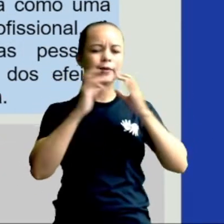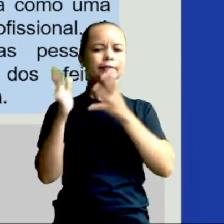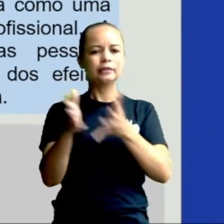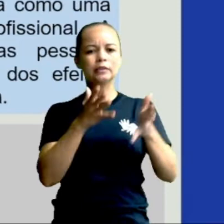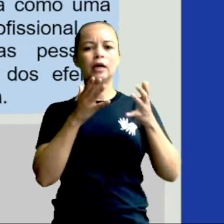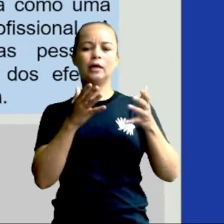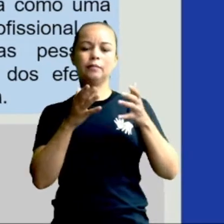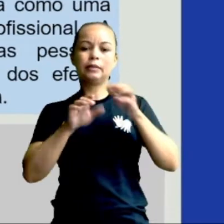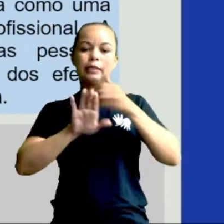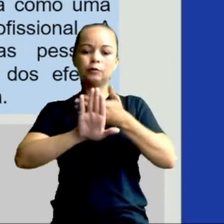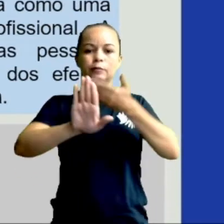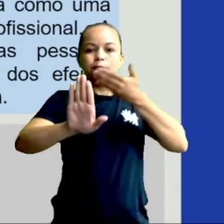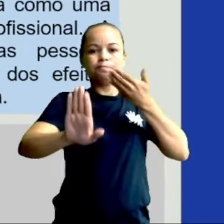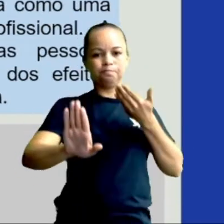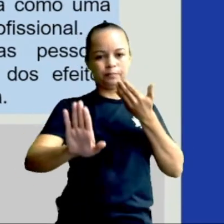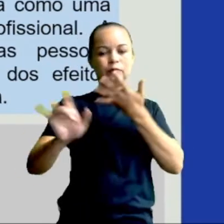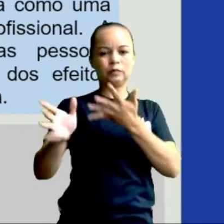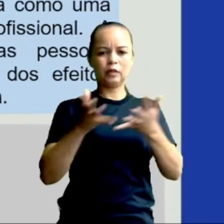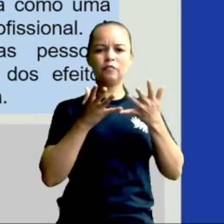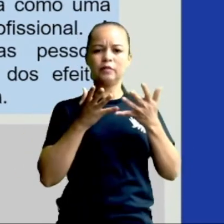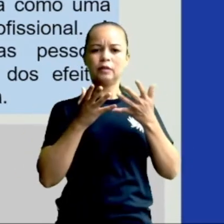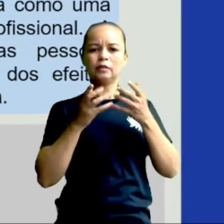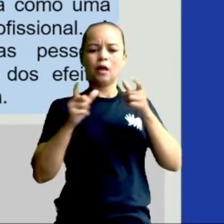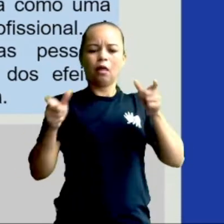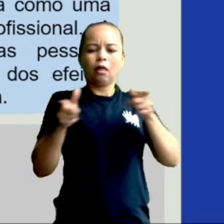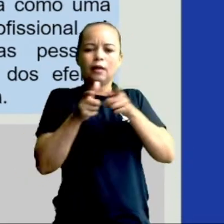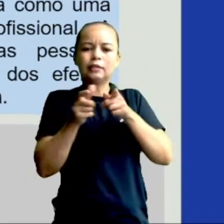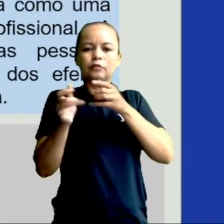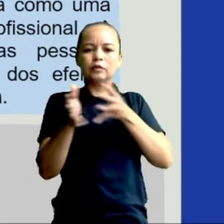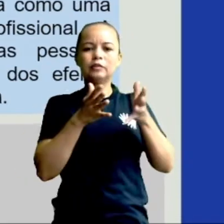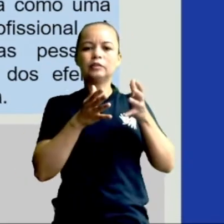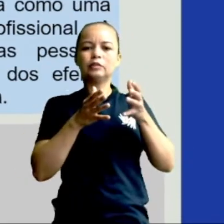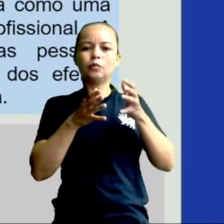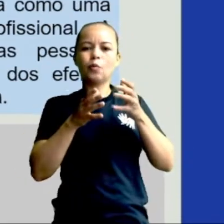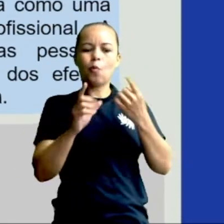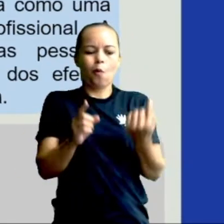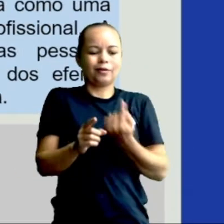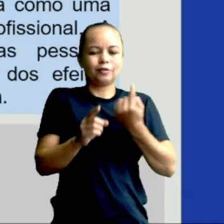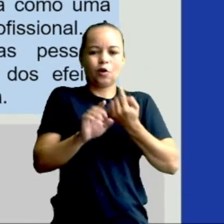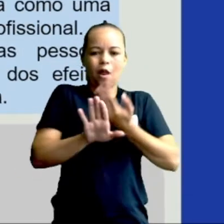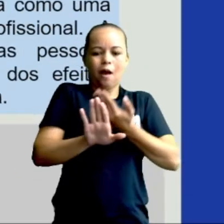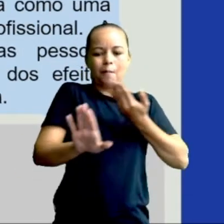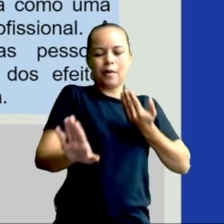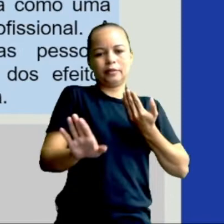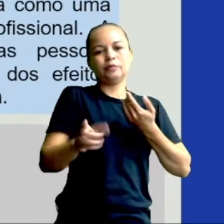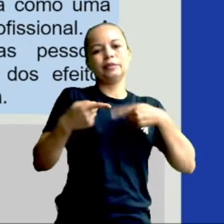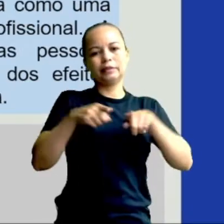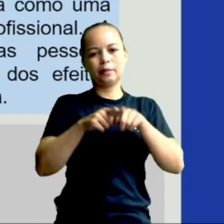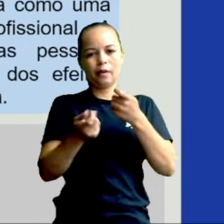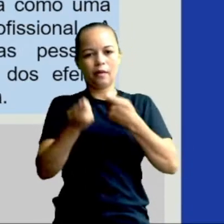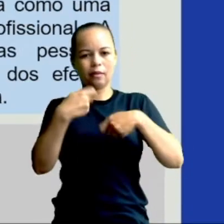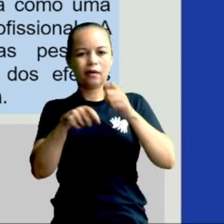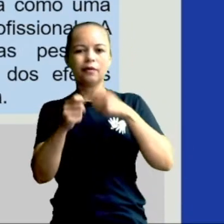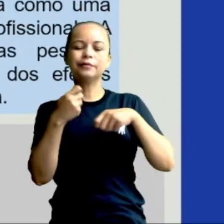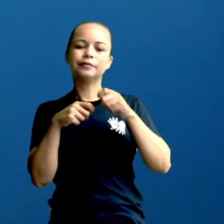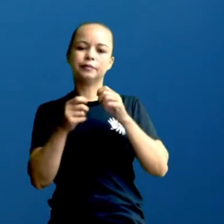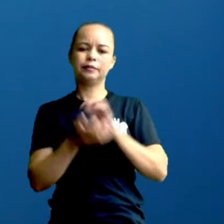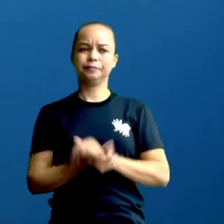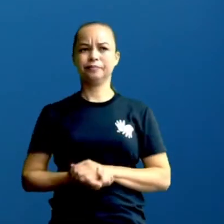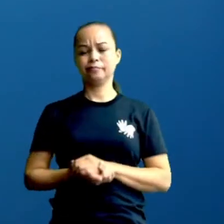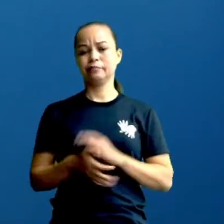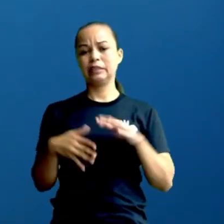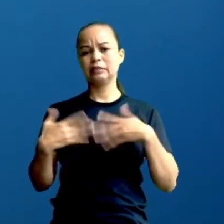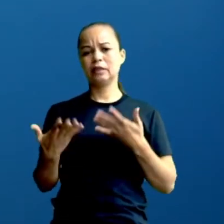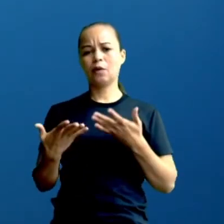ameniza alguns efeitos negativos do isolamento e também da economia. O que foi que aconteceu, pessoal,